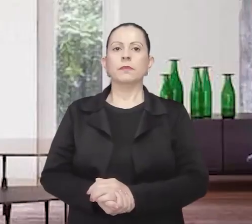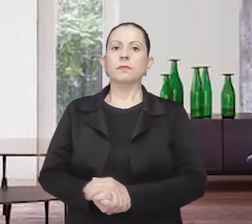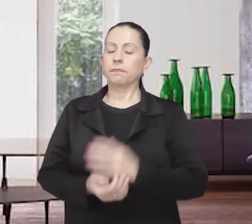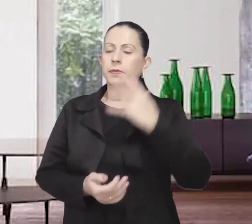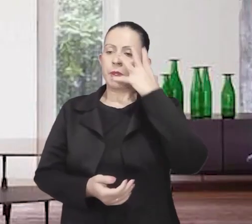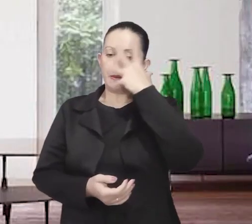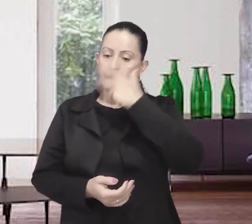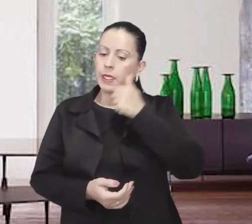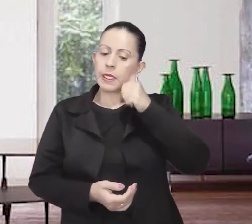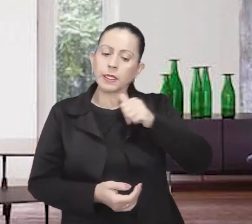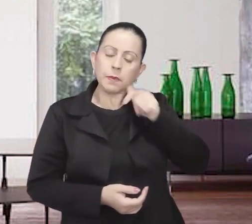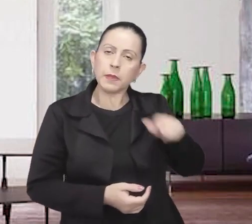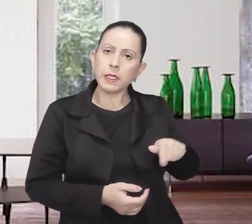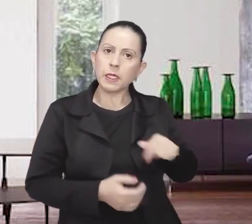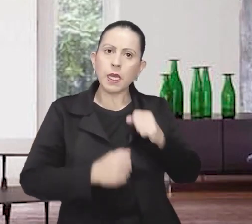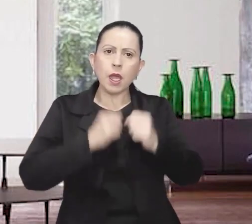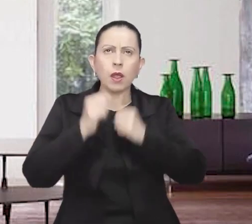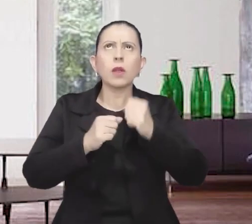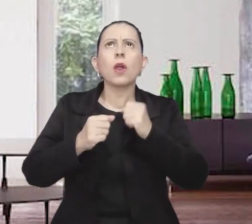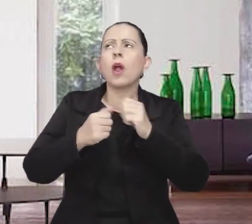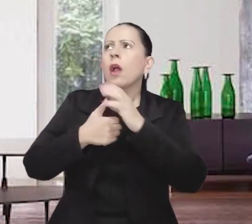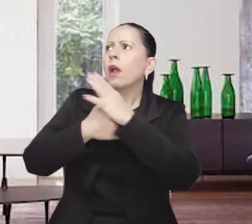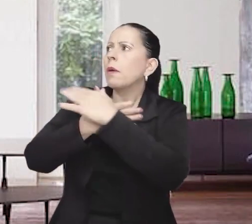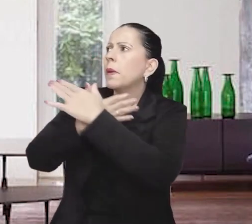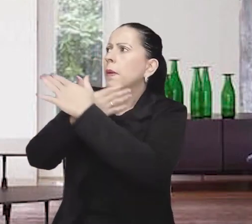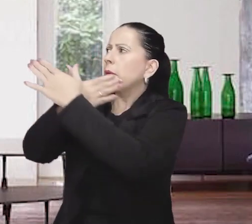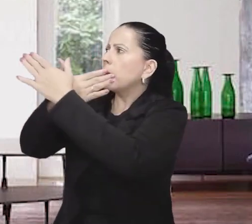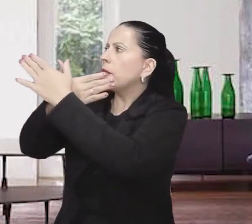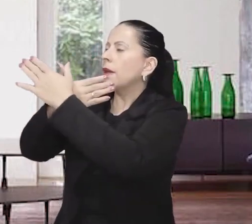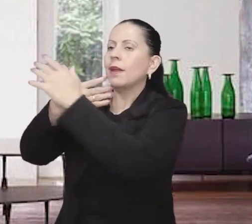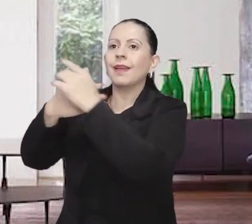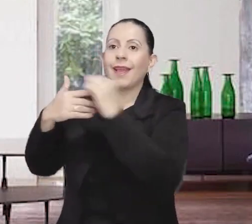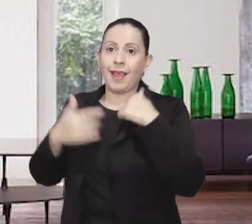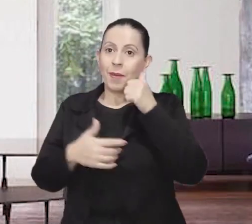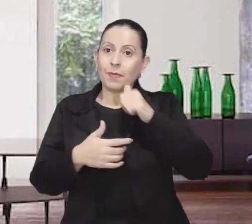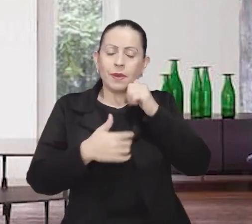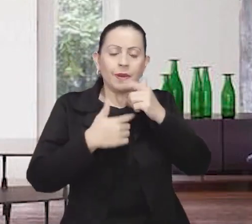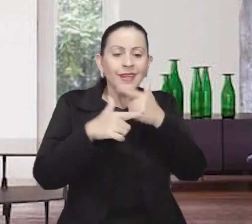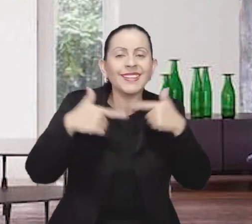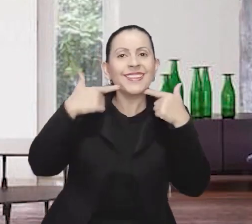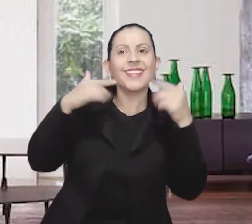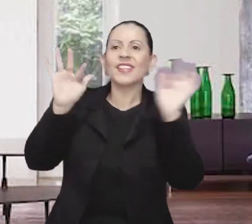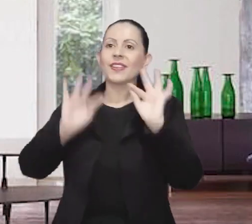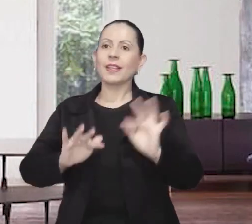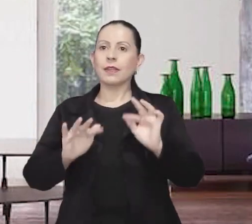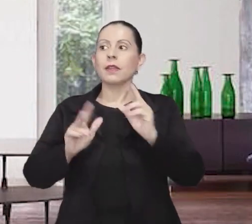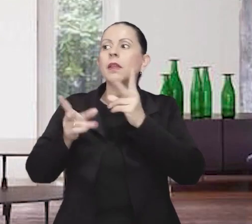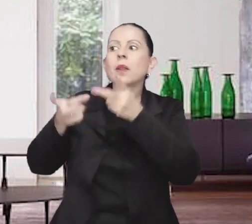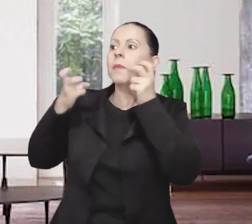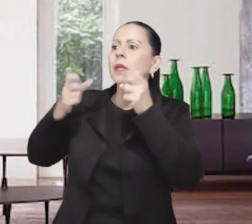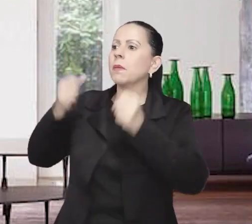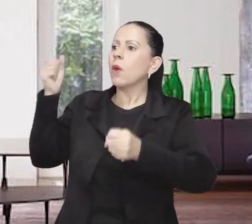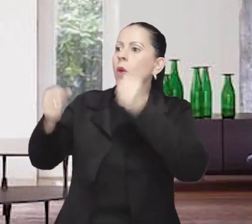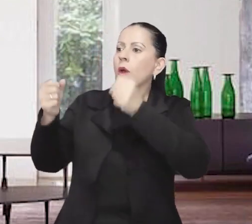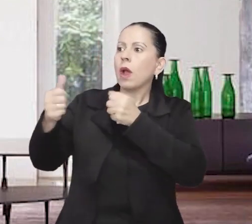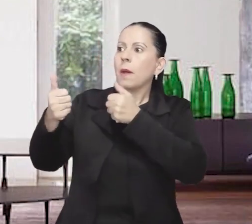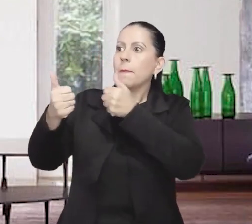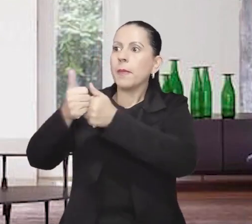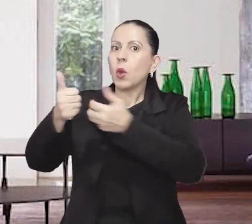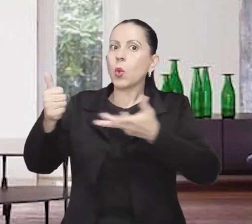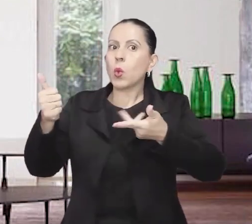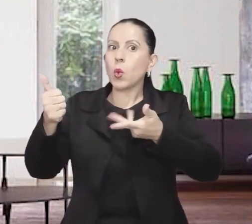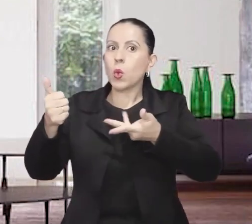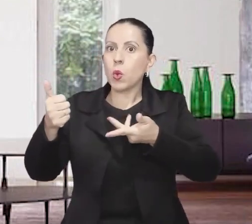Uma linda menina corre atrás de uma borboleta toda sorridente e feliz, sem perceber que um carro se